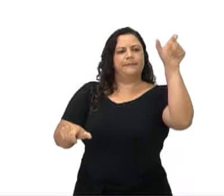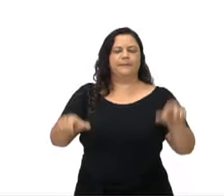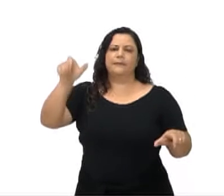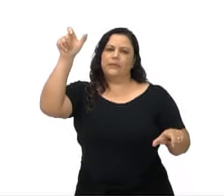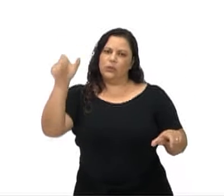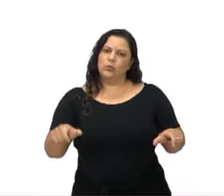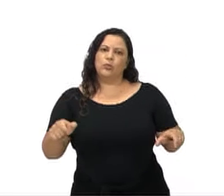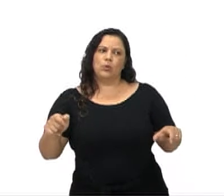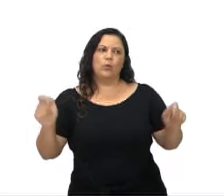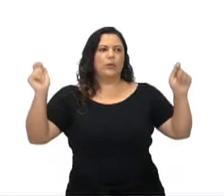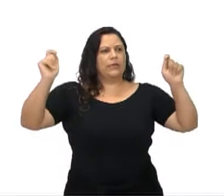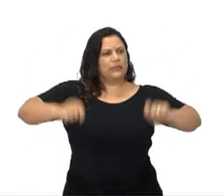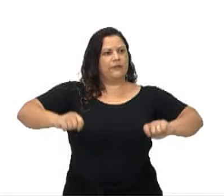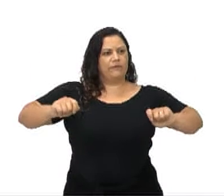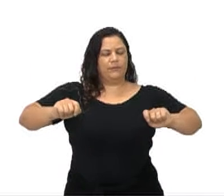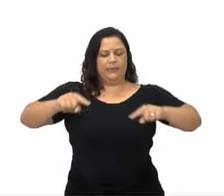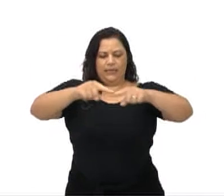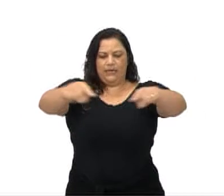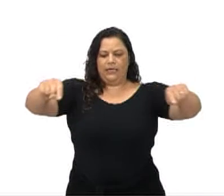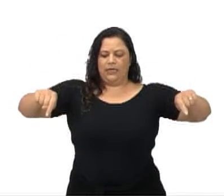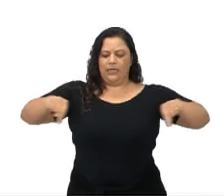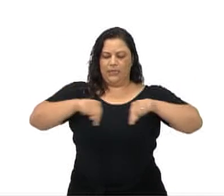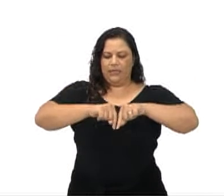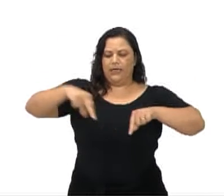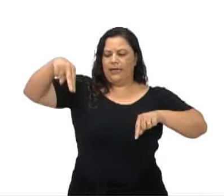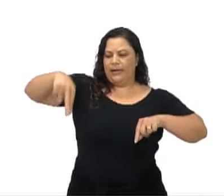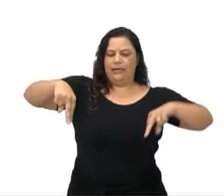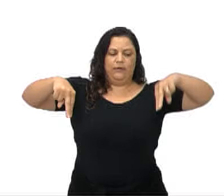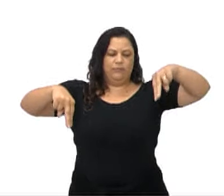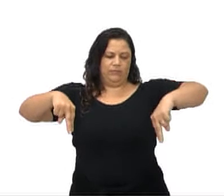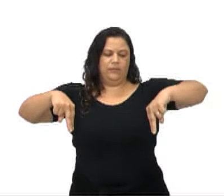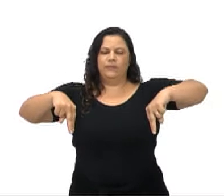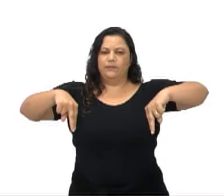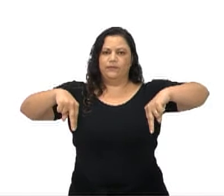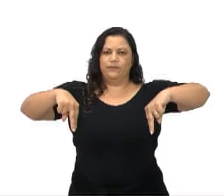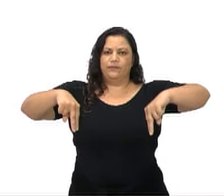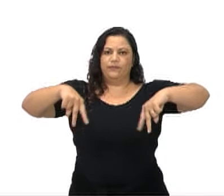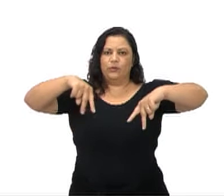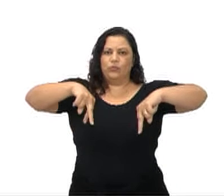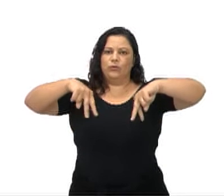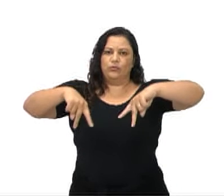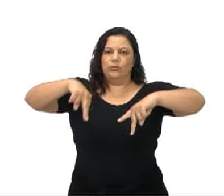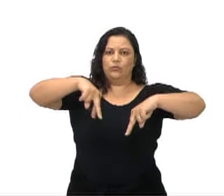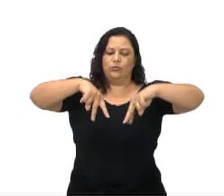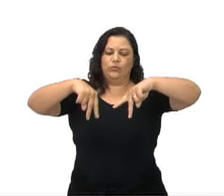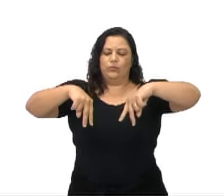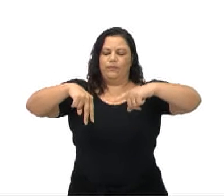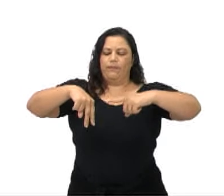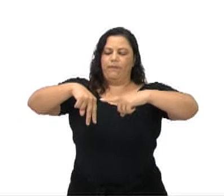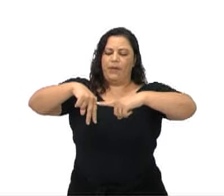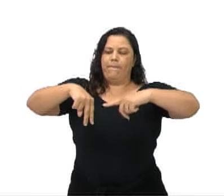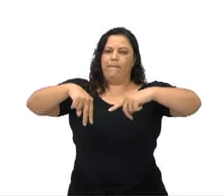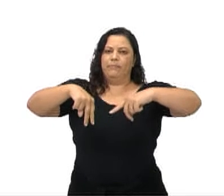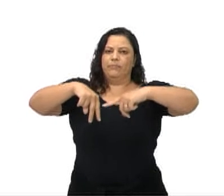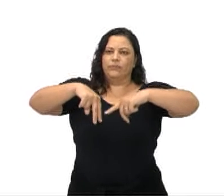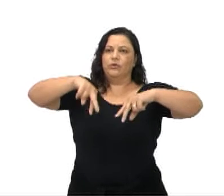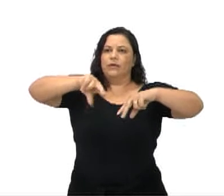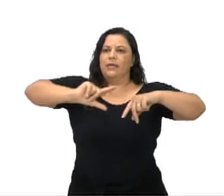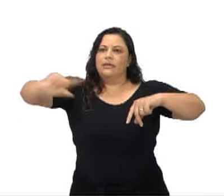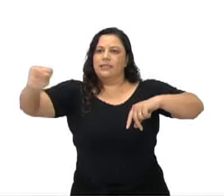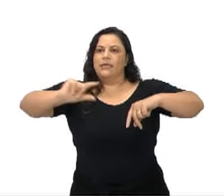deve manter-se na linha até que seja tocado por outro rocker para sair. Ou o seu